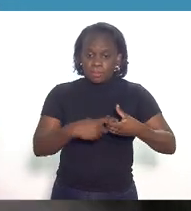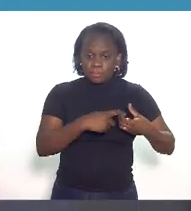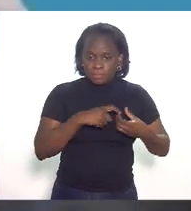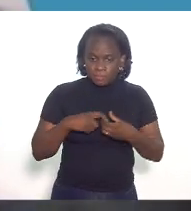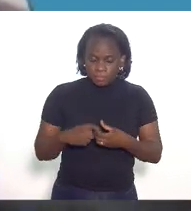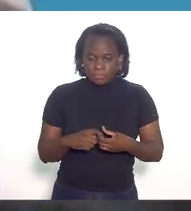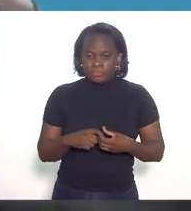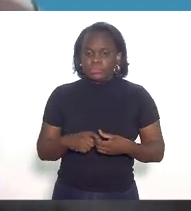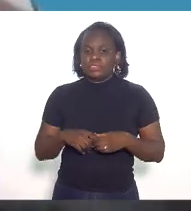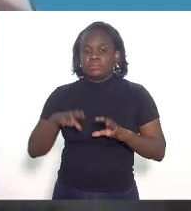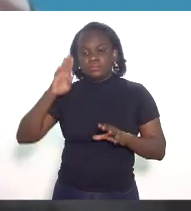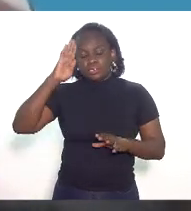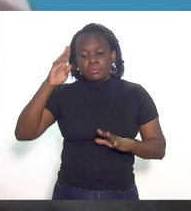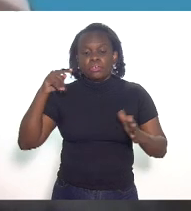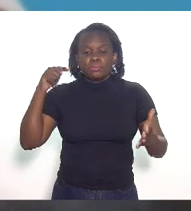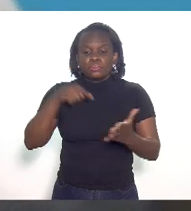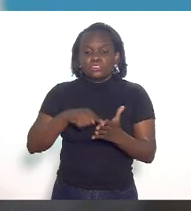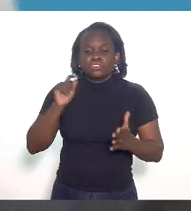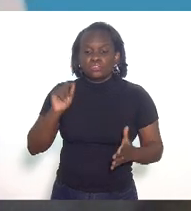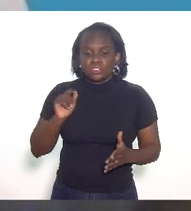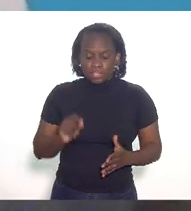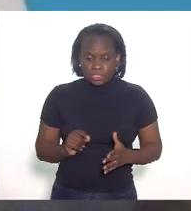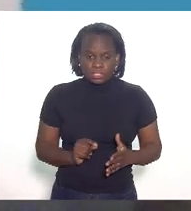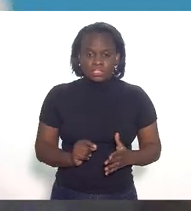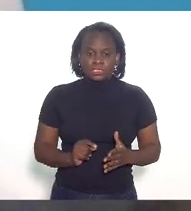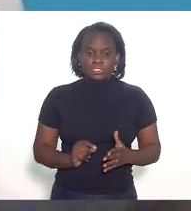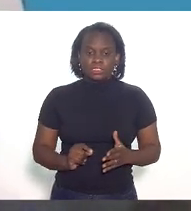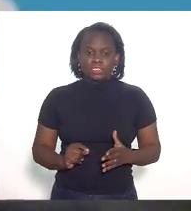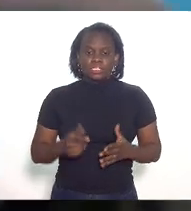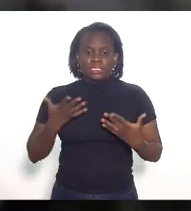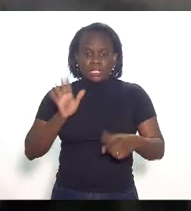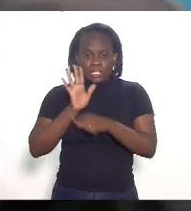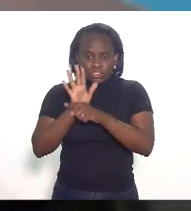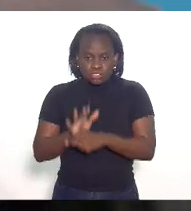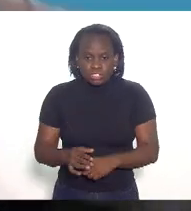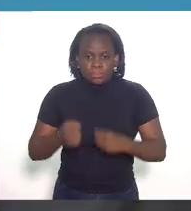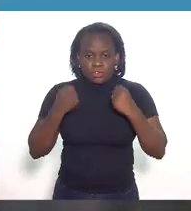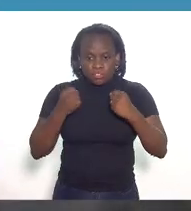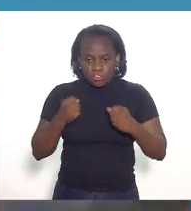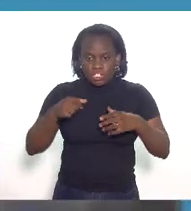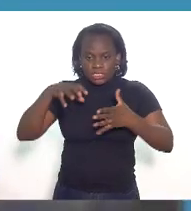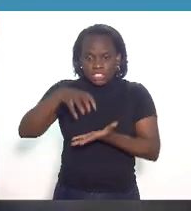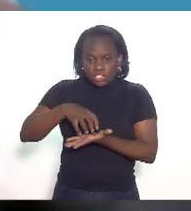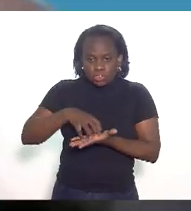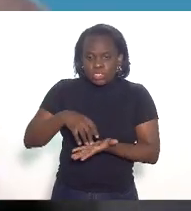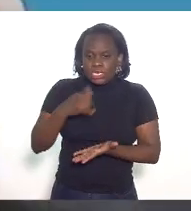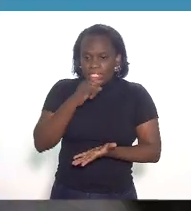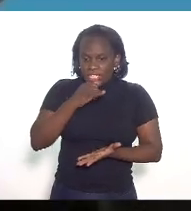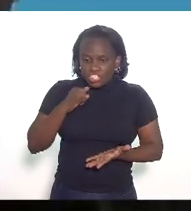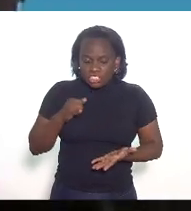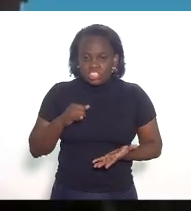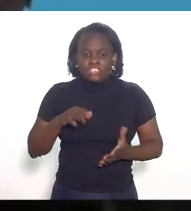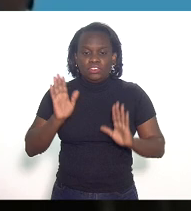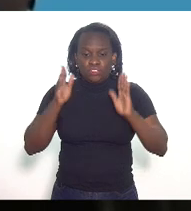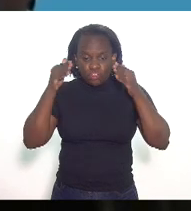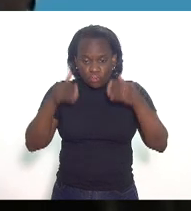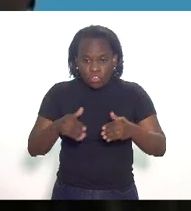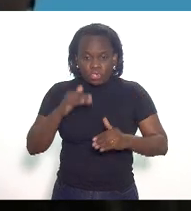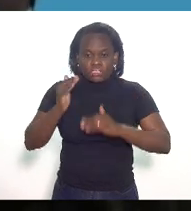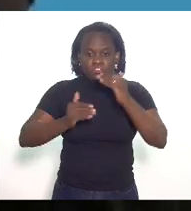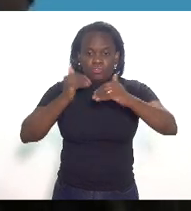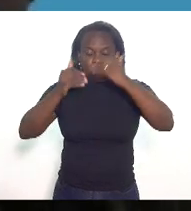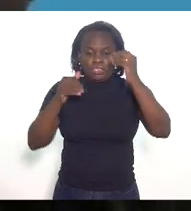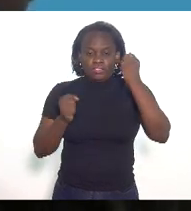a nossa principal missão é promover o fortalecimento do setor de energia com o foco no desenvolvimento da indústria